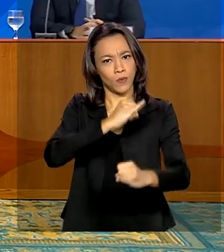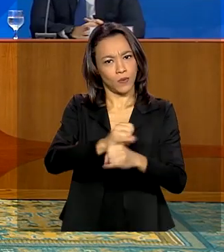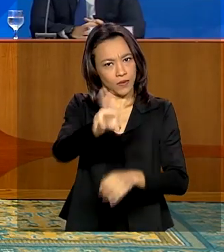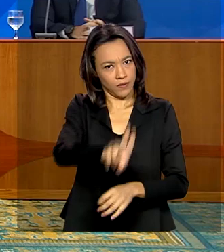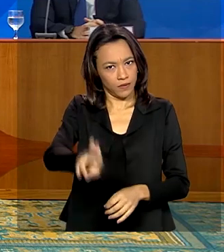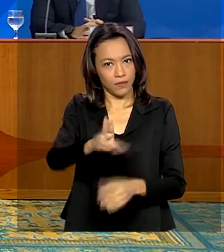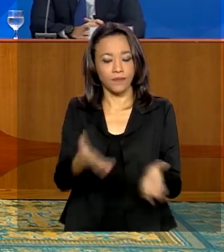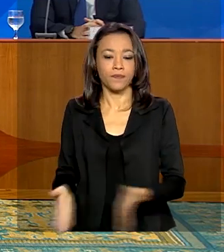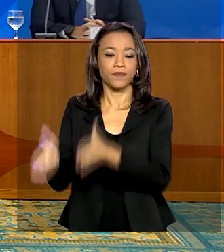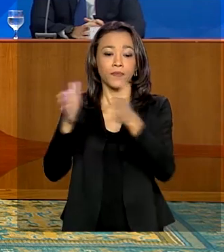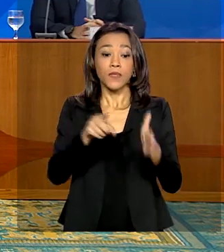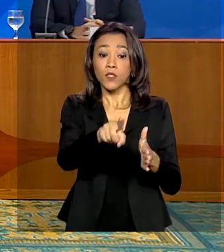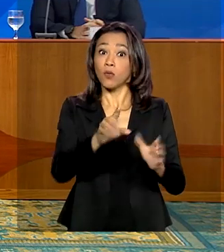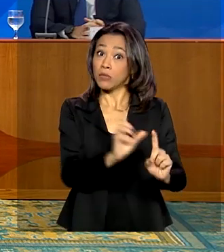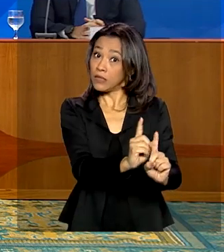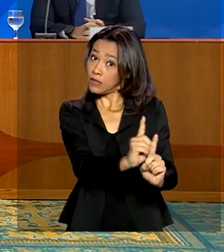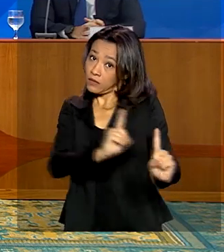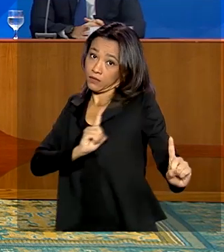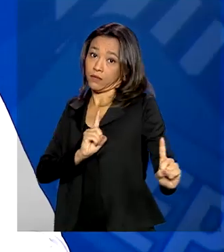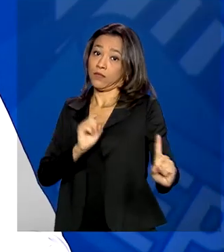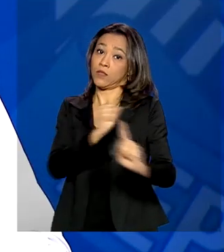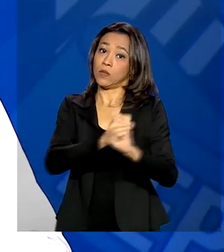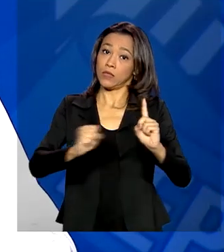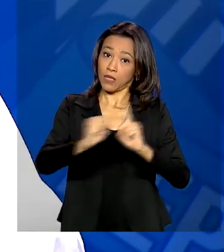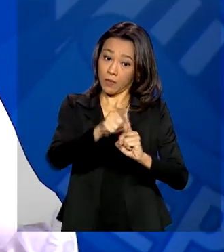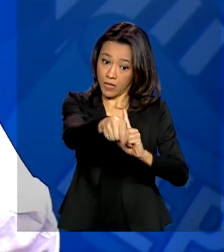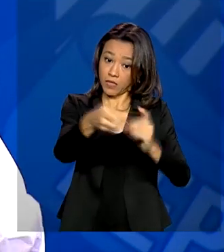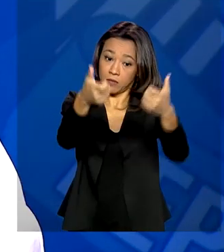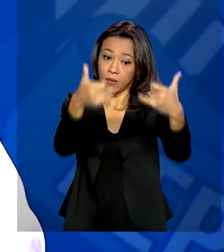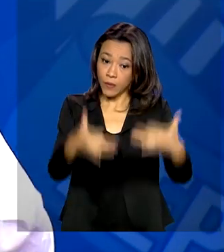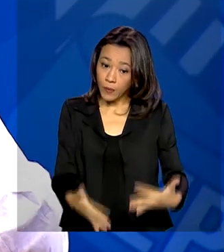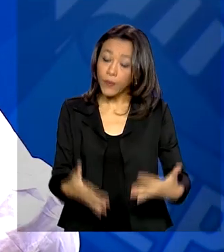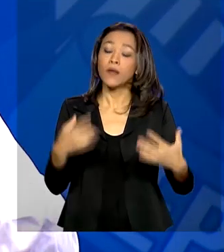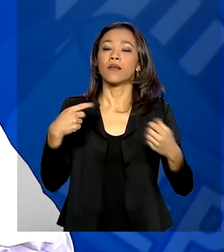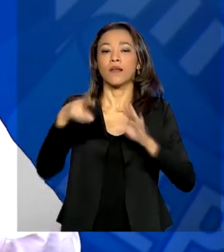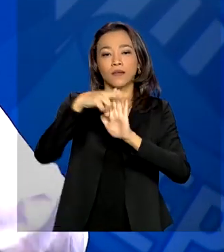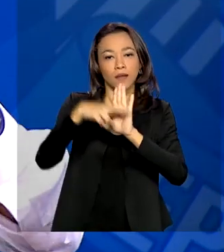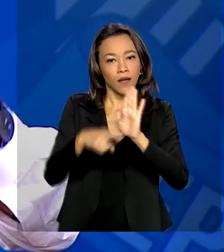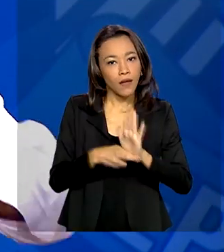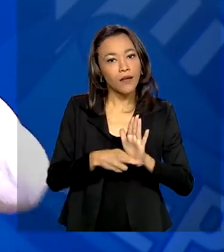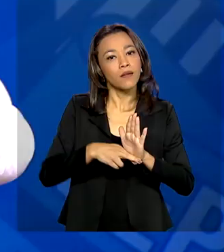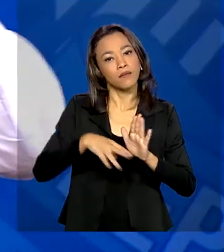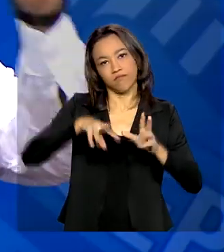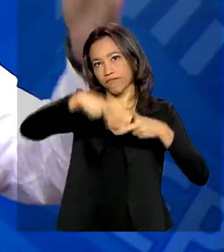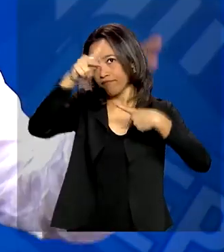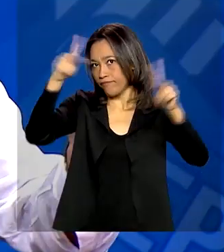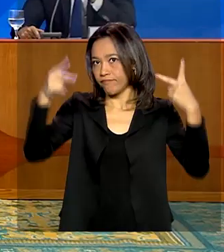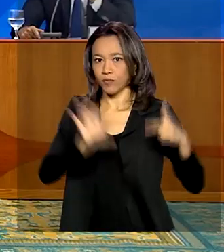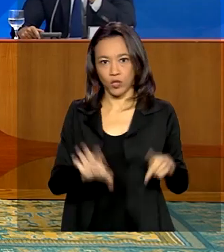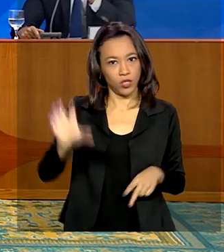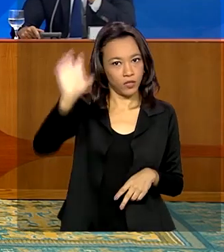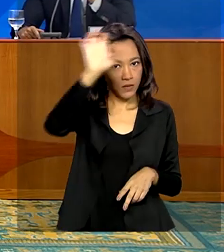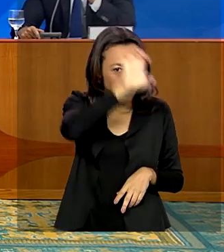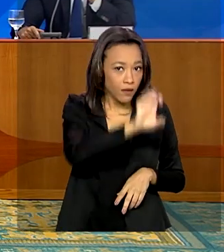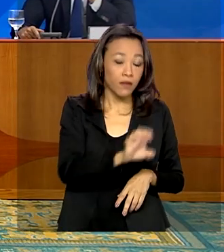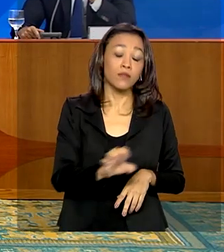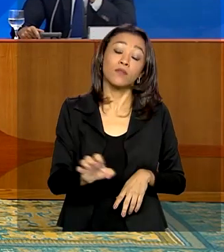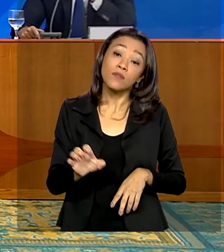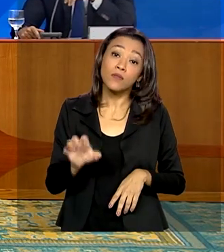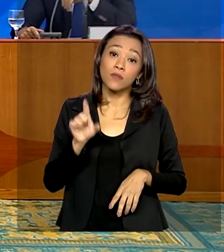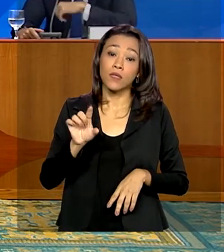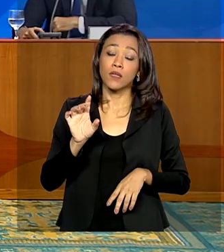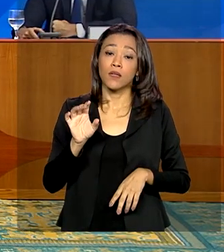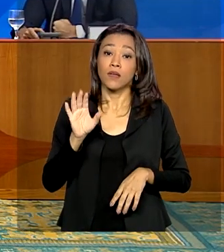social, o ministro voltou a afirmar que as determinações devem ficar a cargo dos governos estaduais conforme as